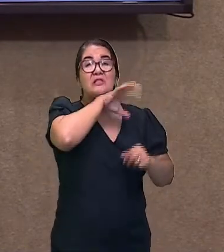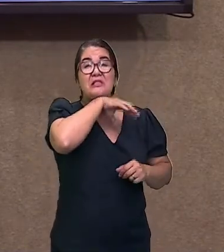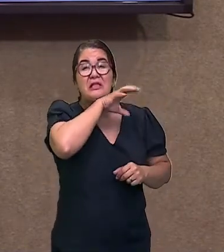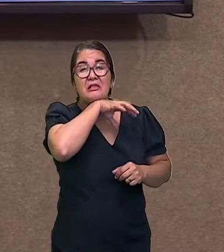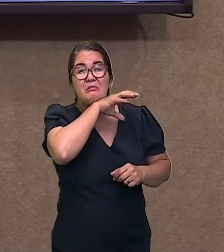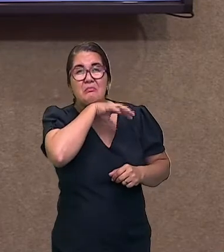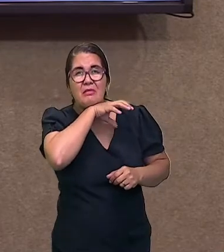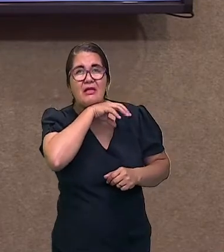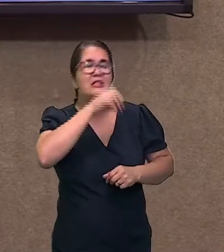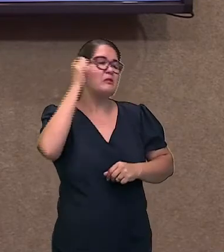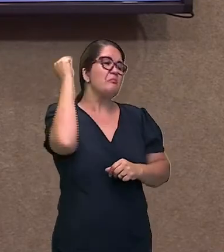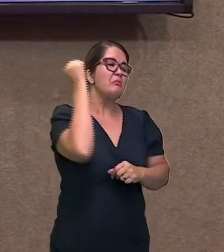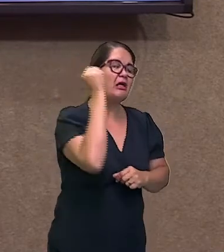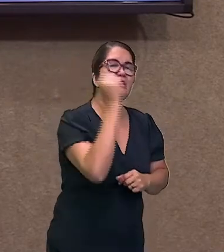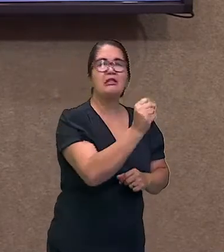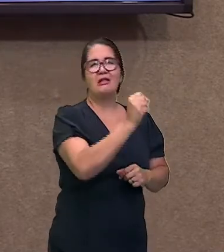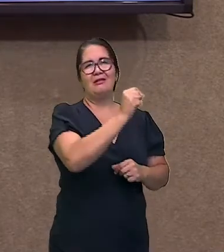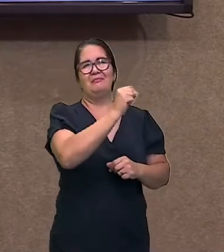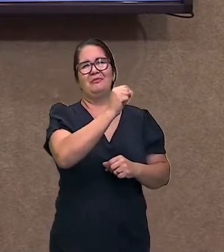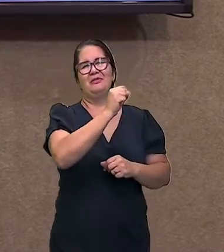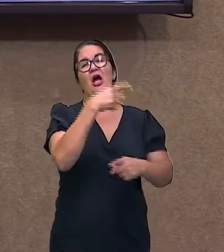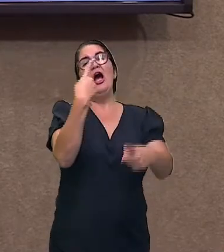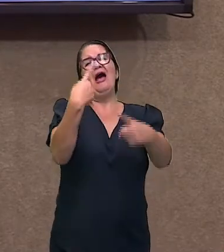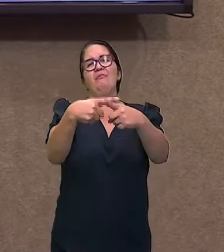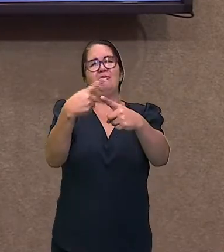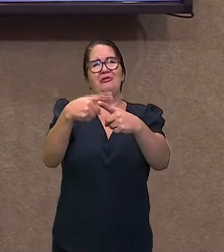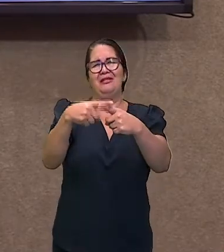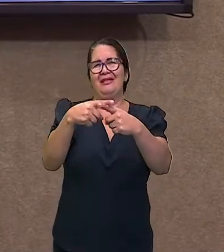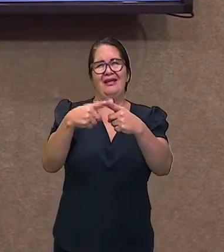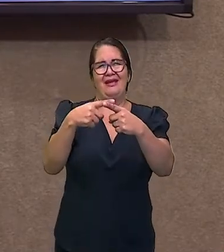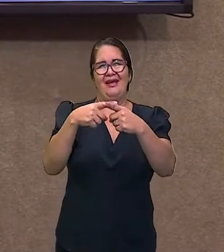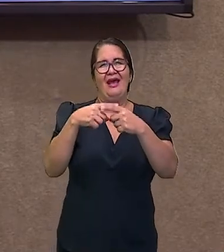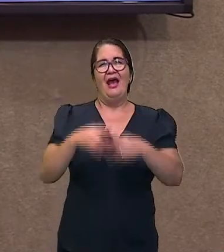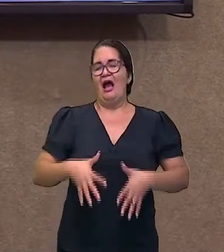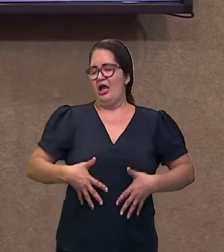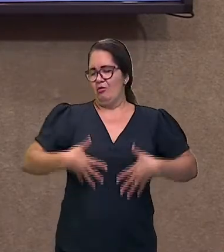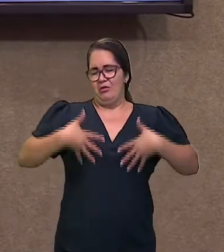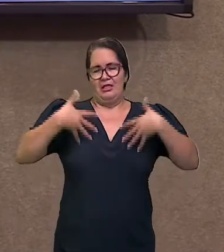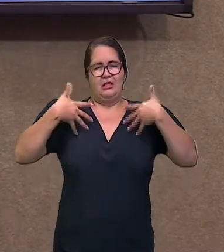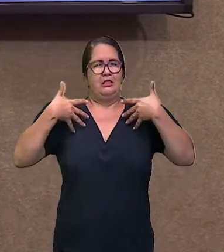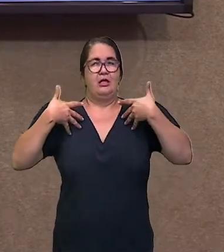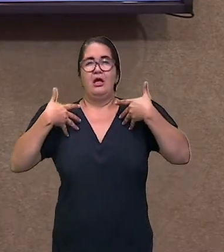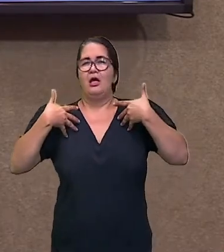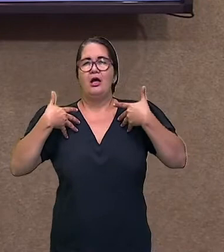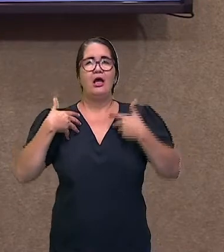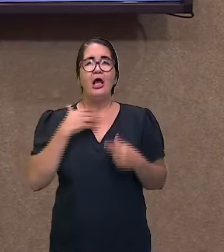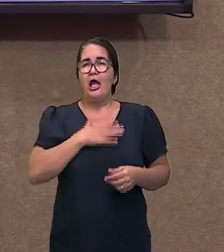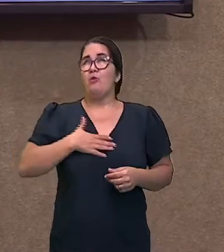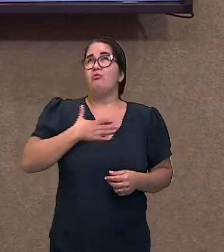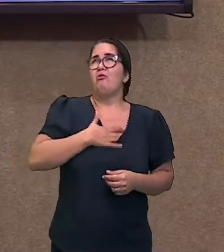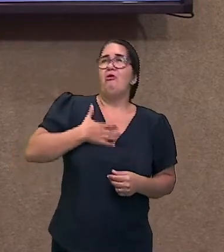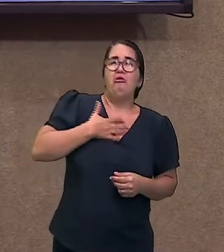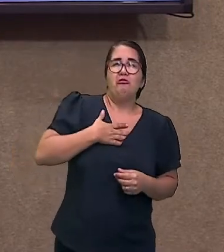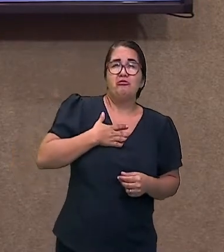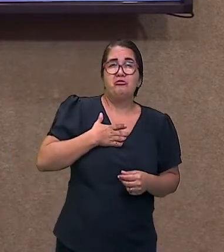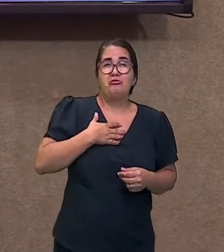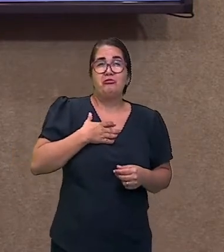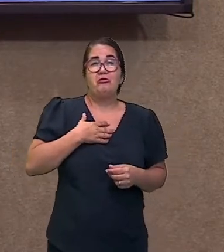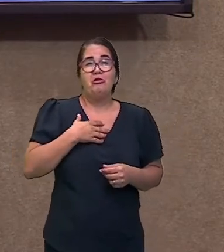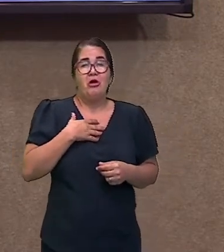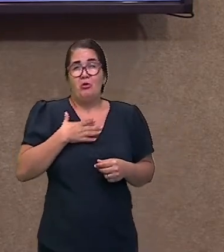caça só pelo prazer de caçar. Muitas vezes o homem vai pescar só pelo prazer do pescar.